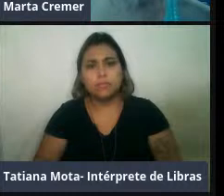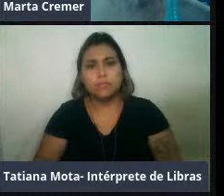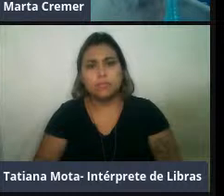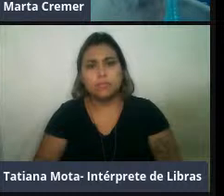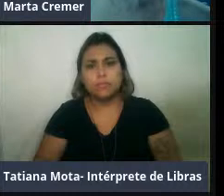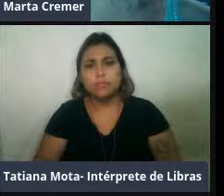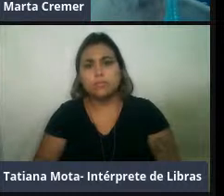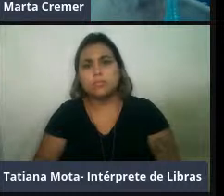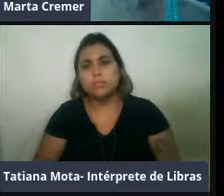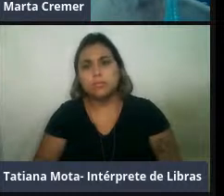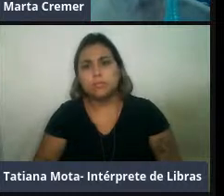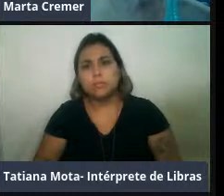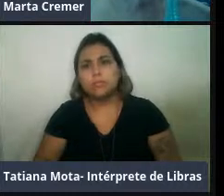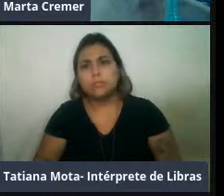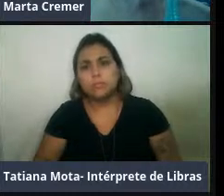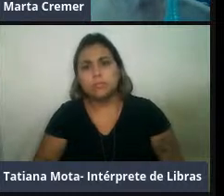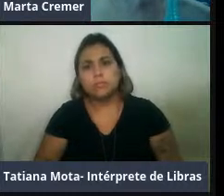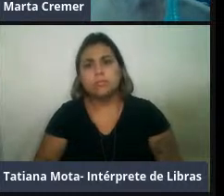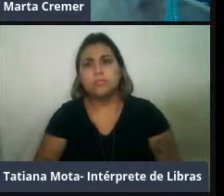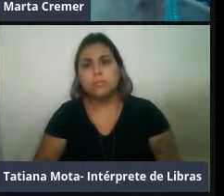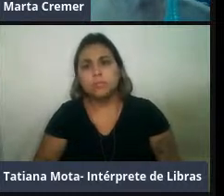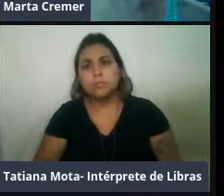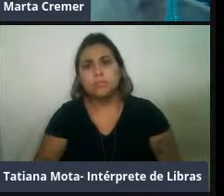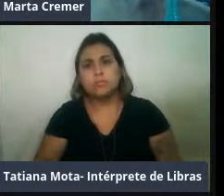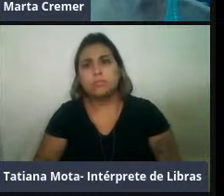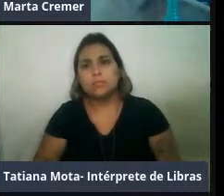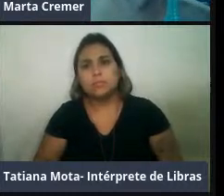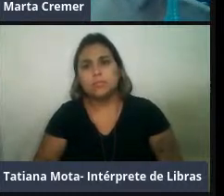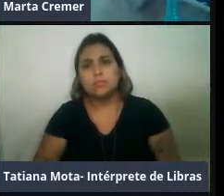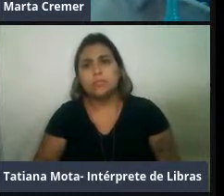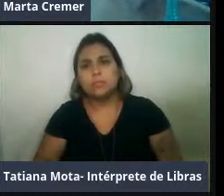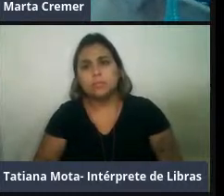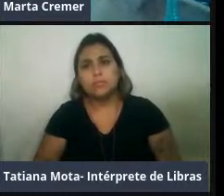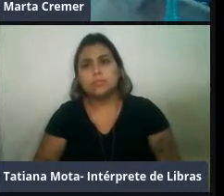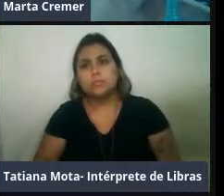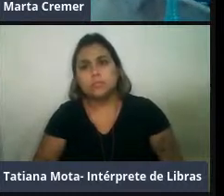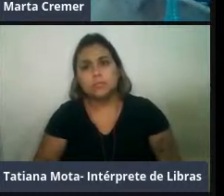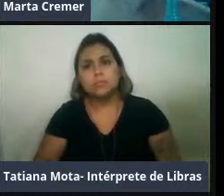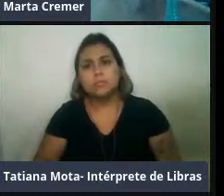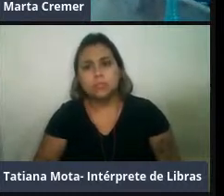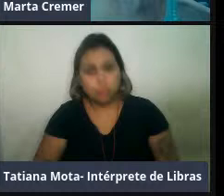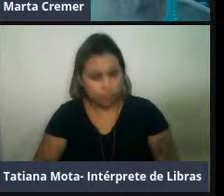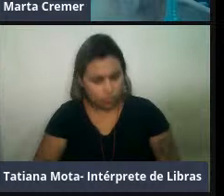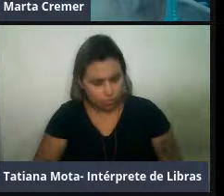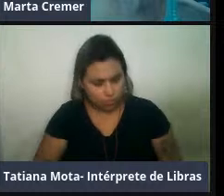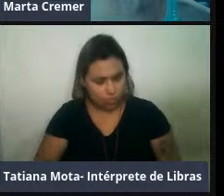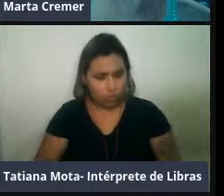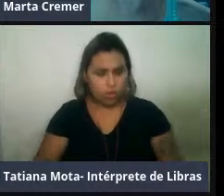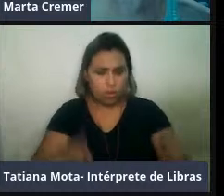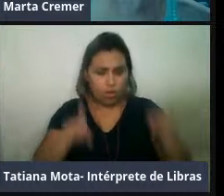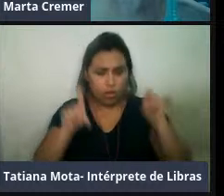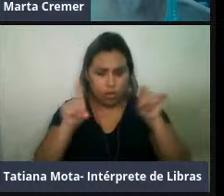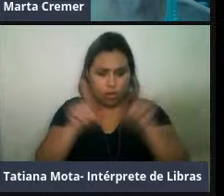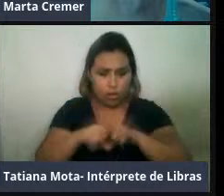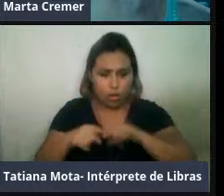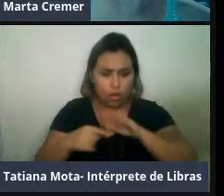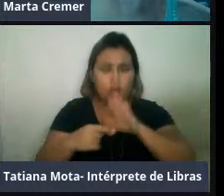Uma espécie bem interessante, até, o aspecto dela, né, a Focena